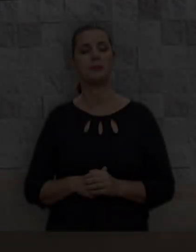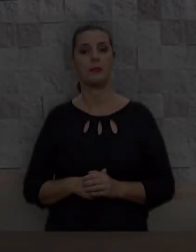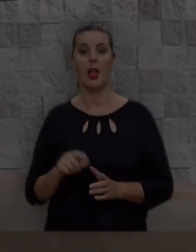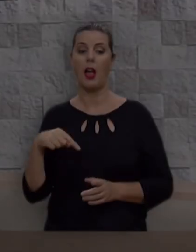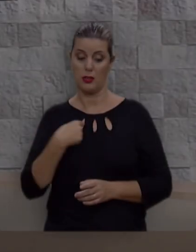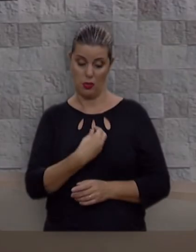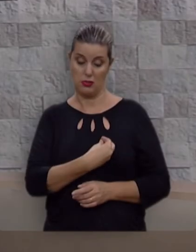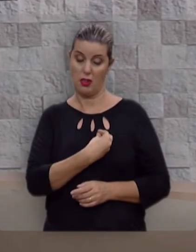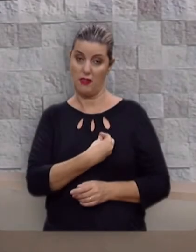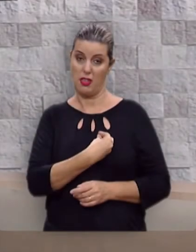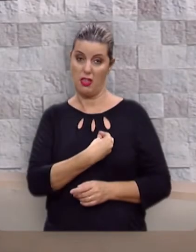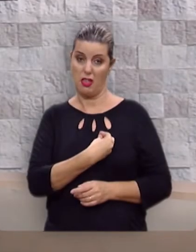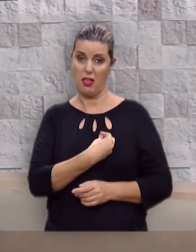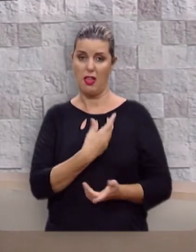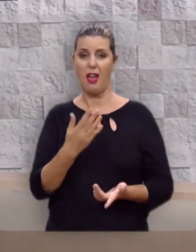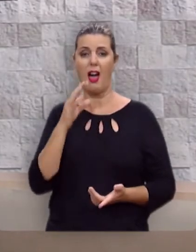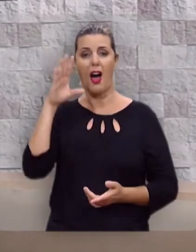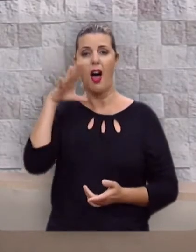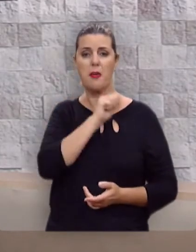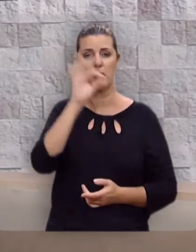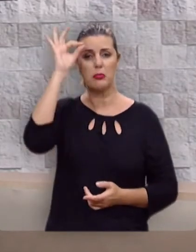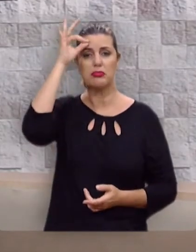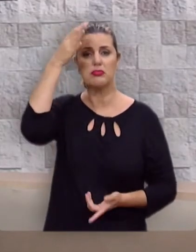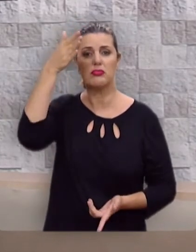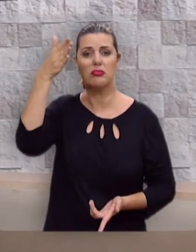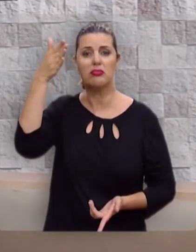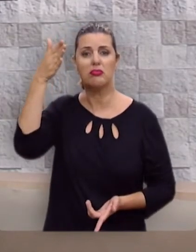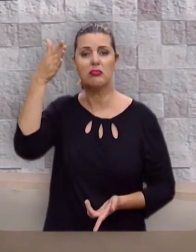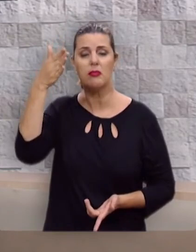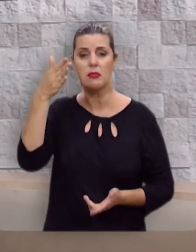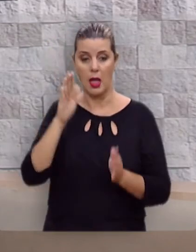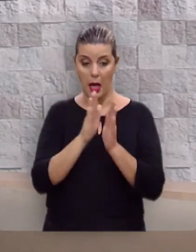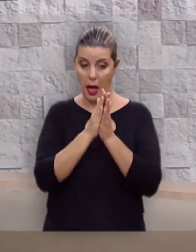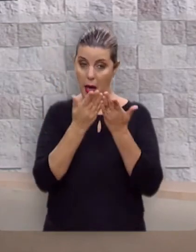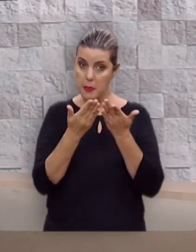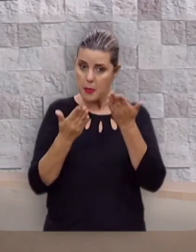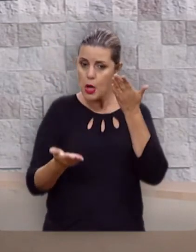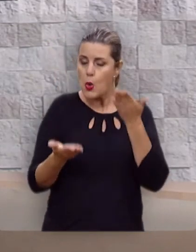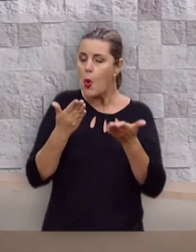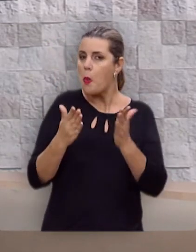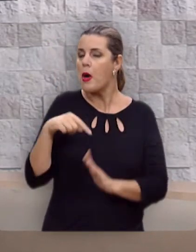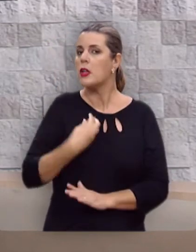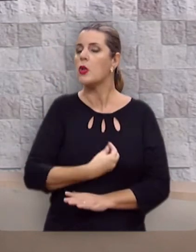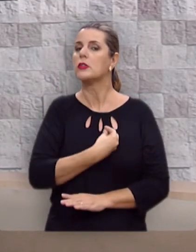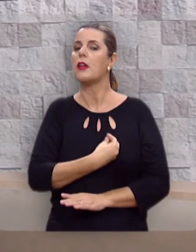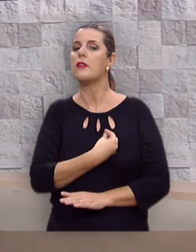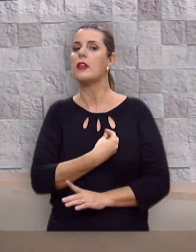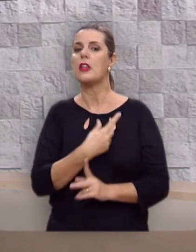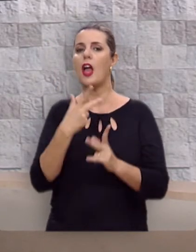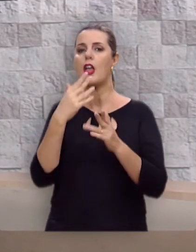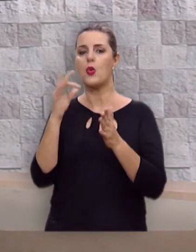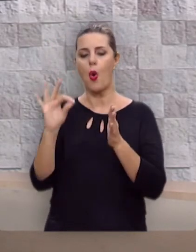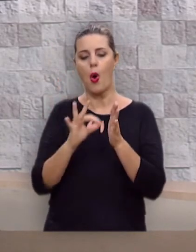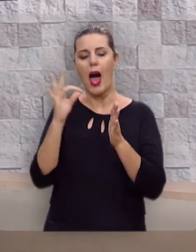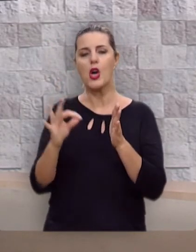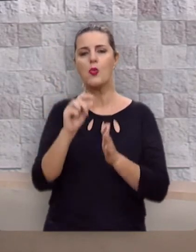A nossa vida é breve, a Bíblia chega a comparar a nossa vida como a